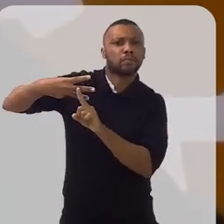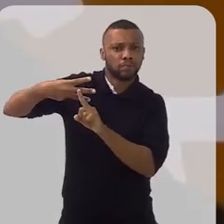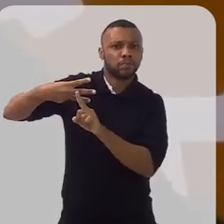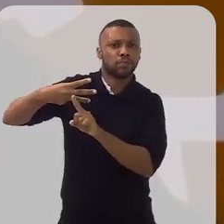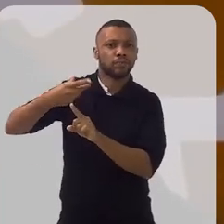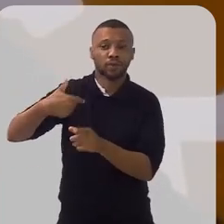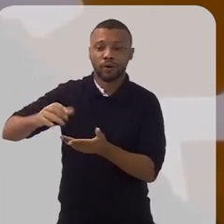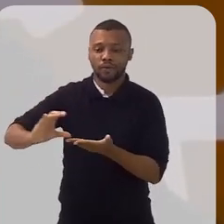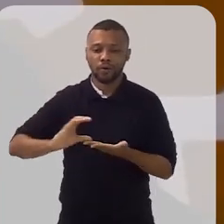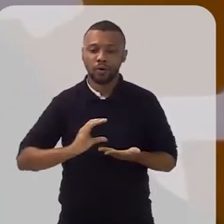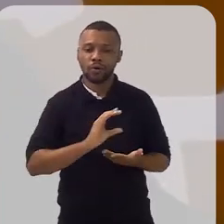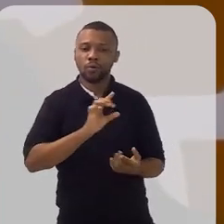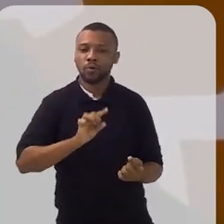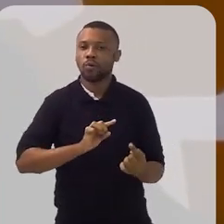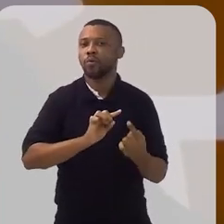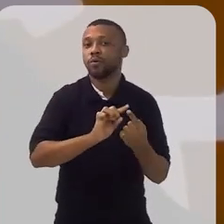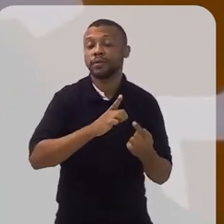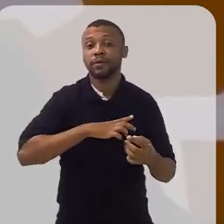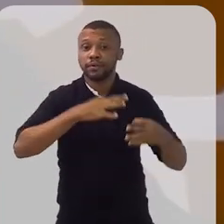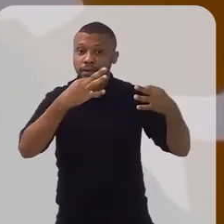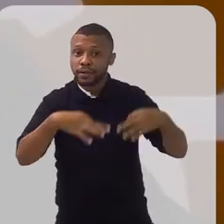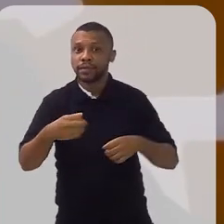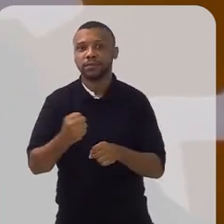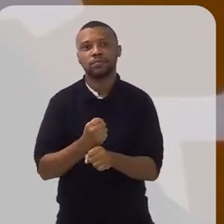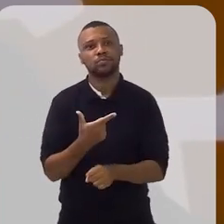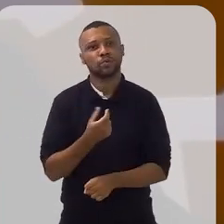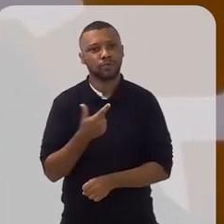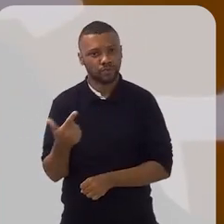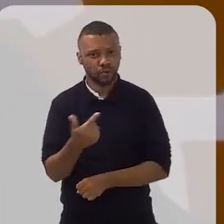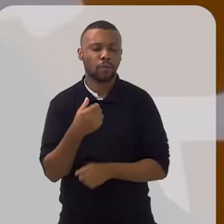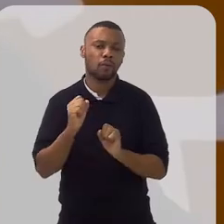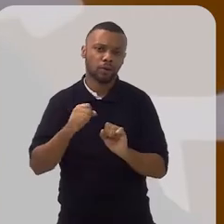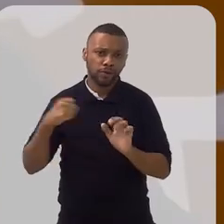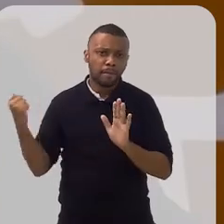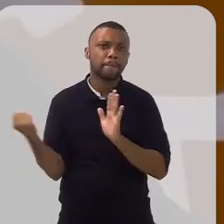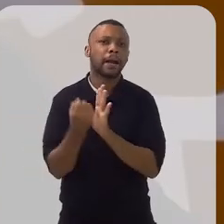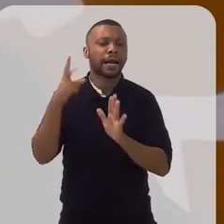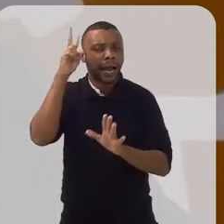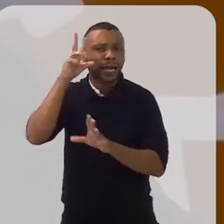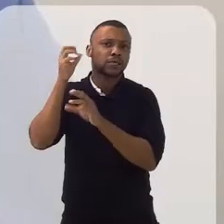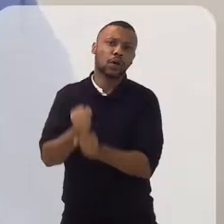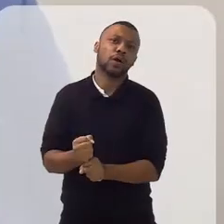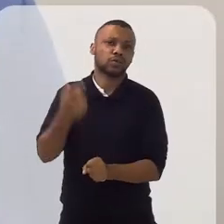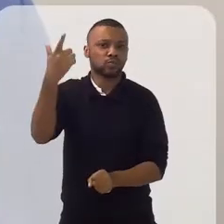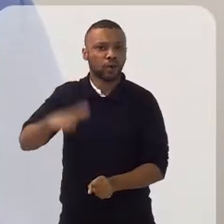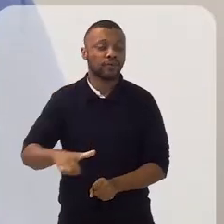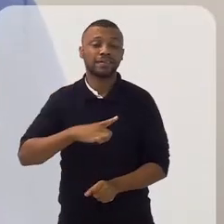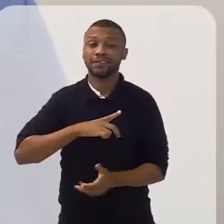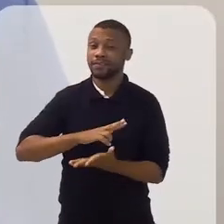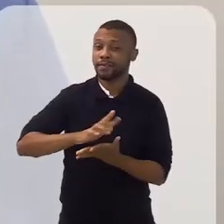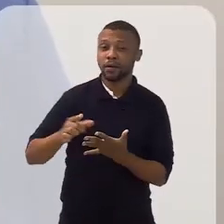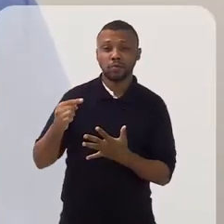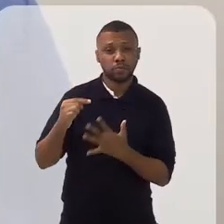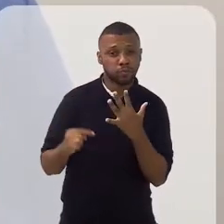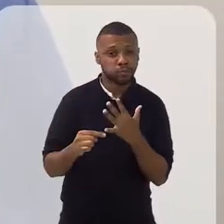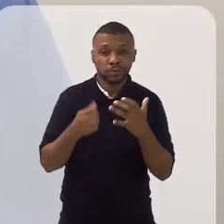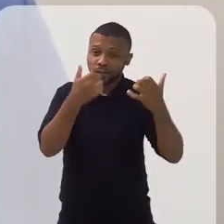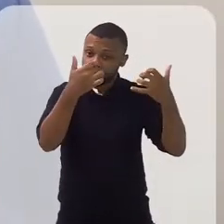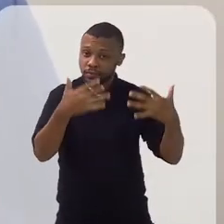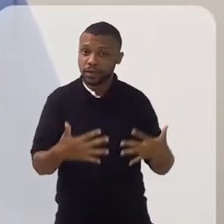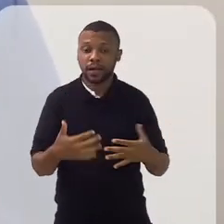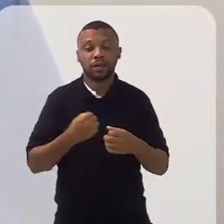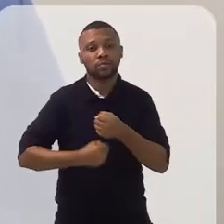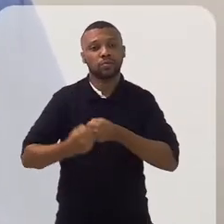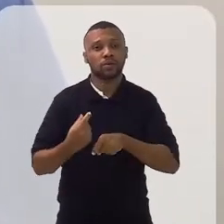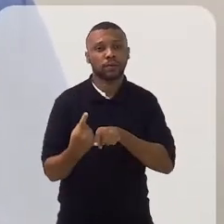destinado, então eu tenho certeza que em 2022 a gente pode fazer história de novo. E aí tem vários pontos a serem atacados.